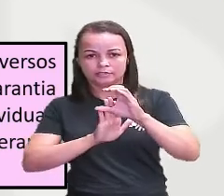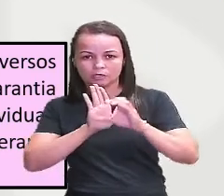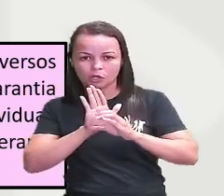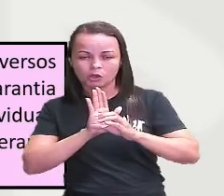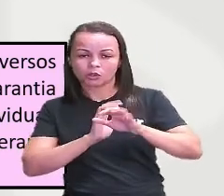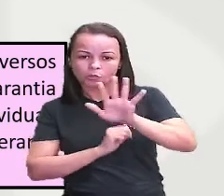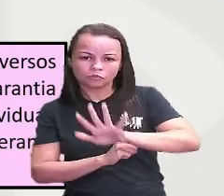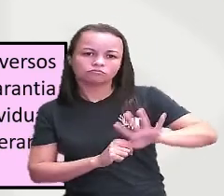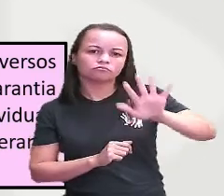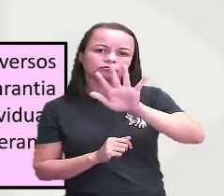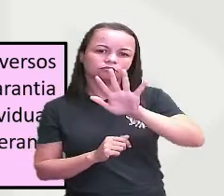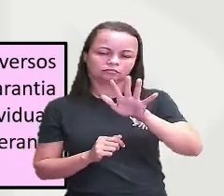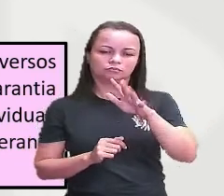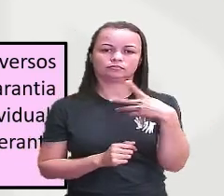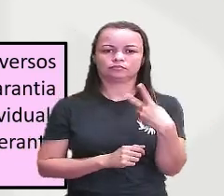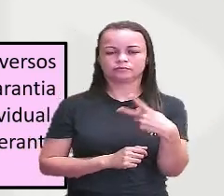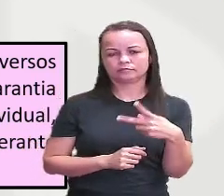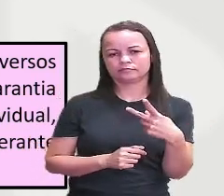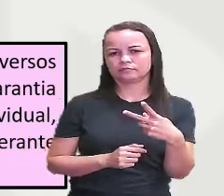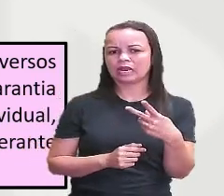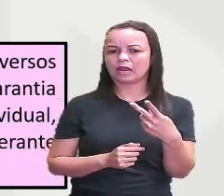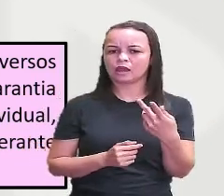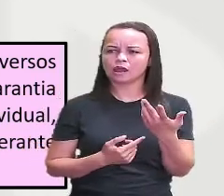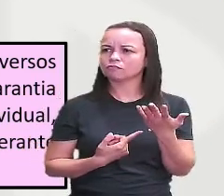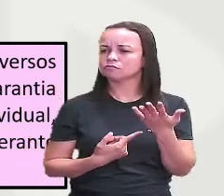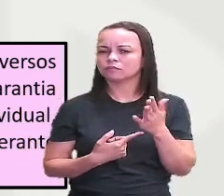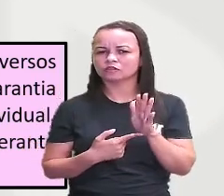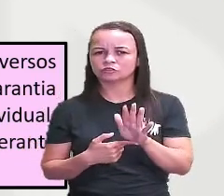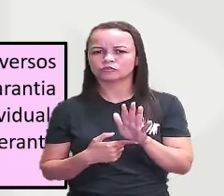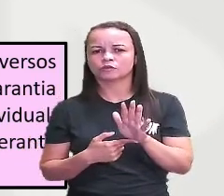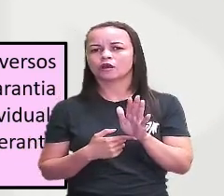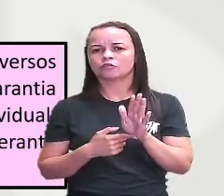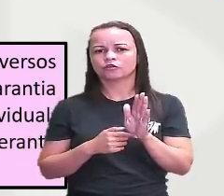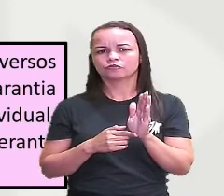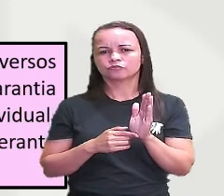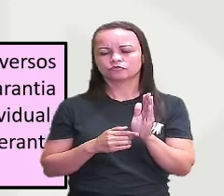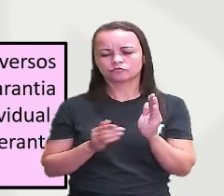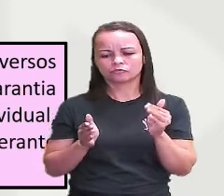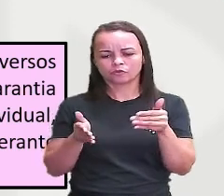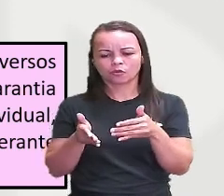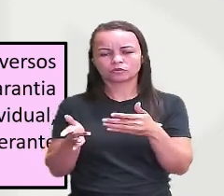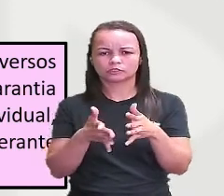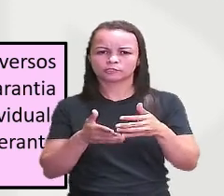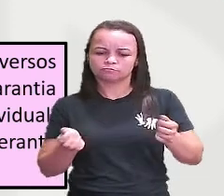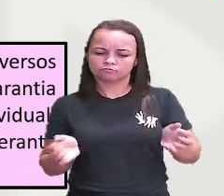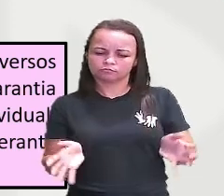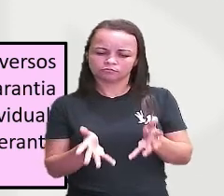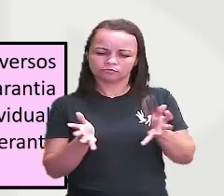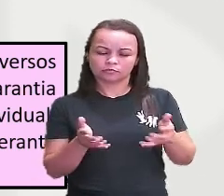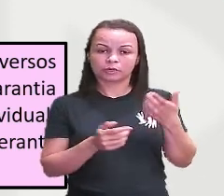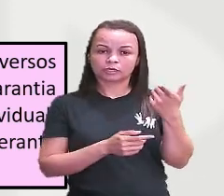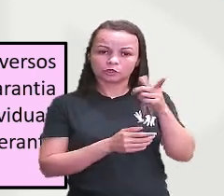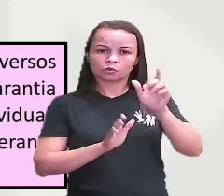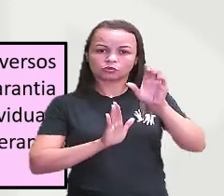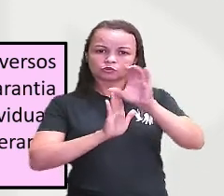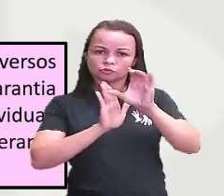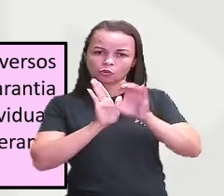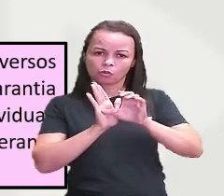ele serviu ou foi fonte de inspiração para que outros códigos